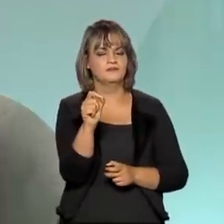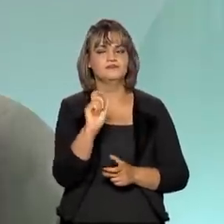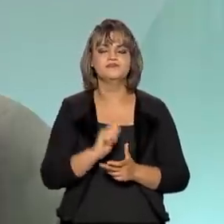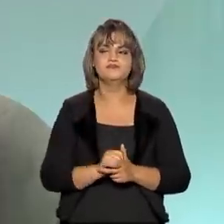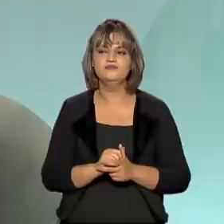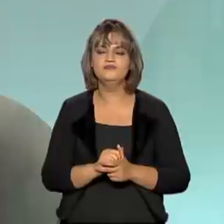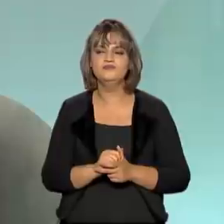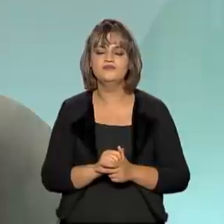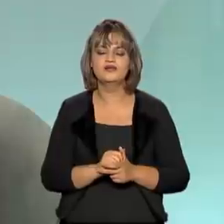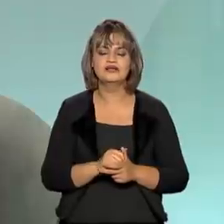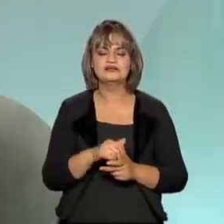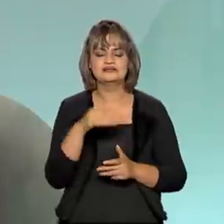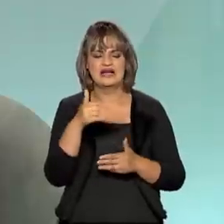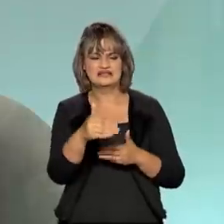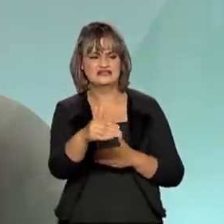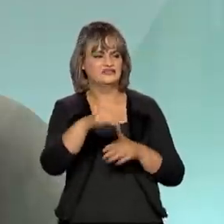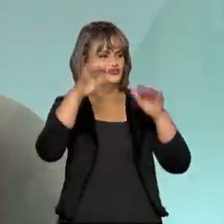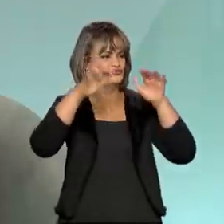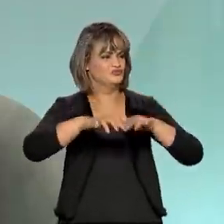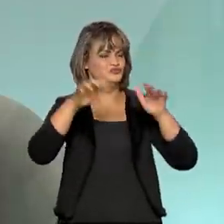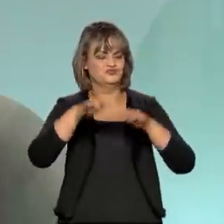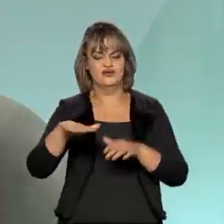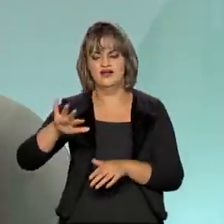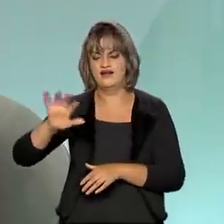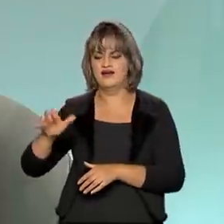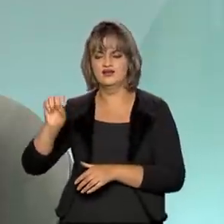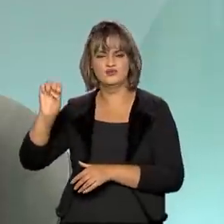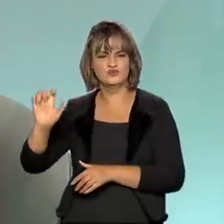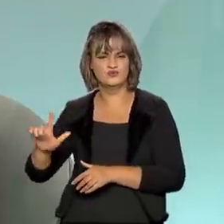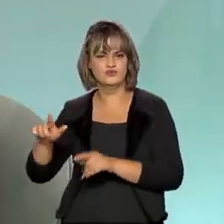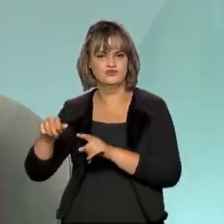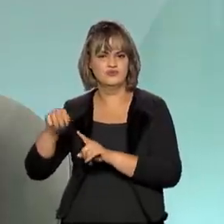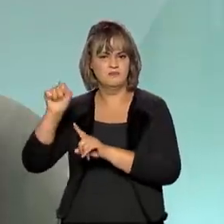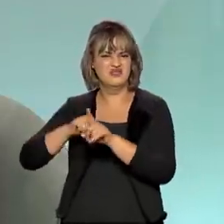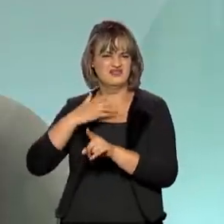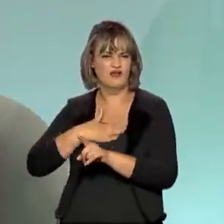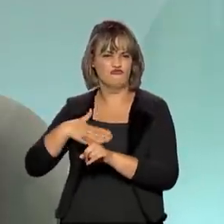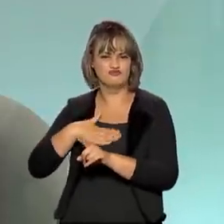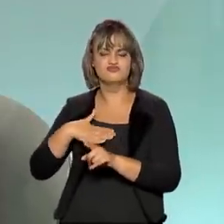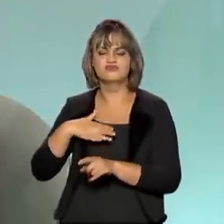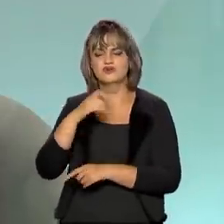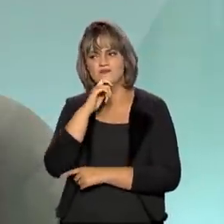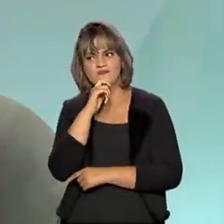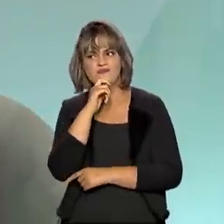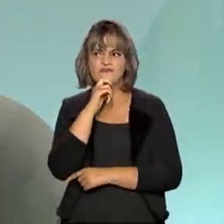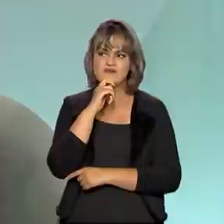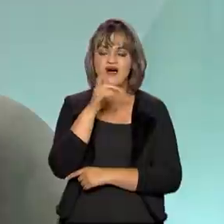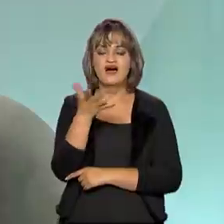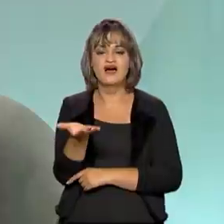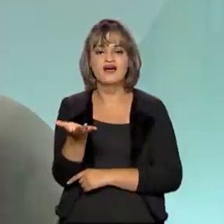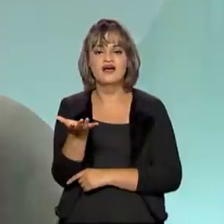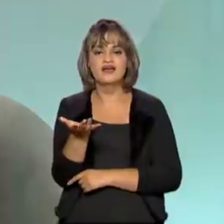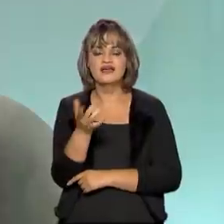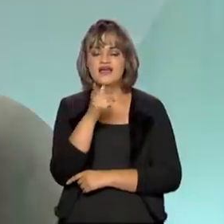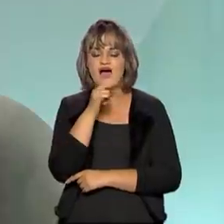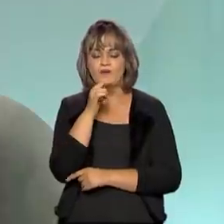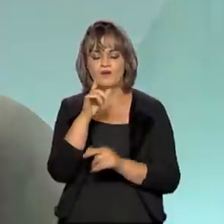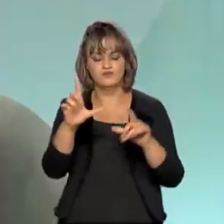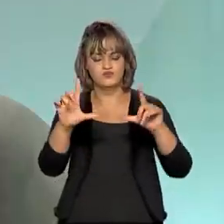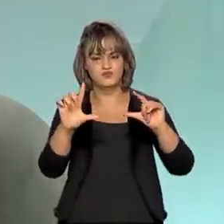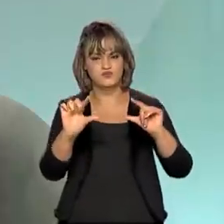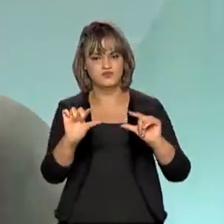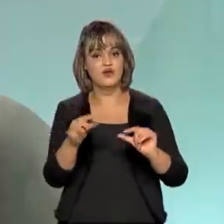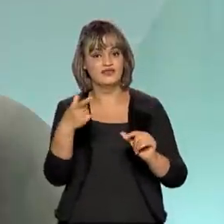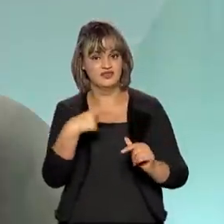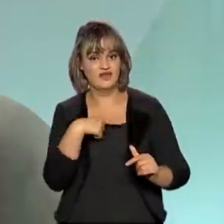prospectivos não indicavam chuvas no sul, ali em agosto, e houve uma deterioração do nível de armazenamento nos